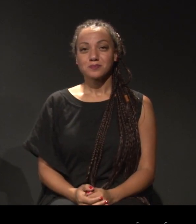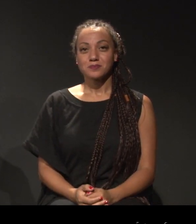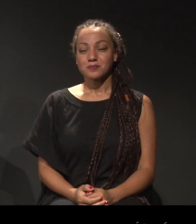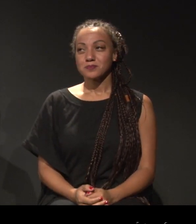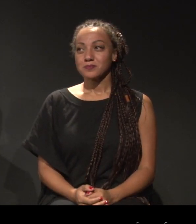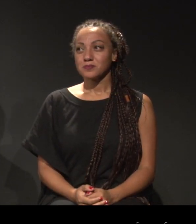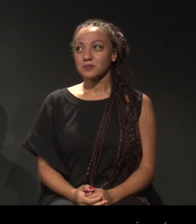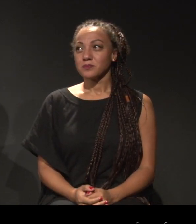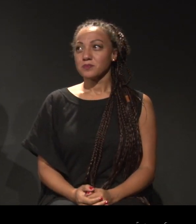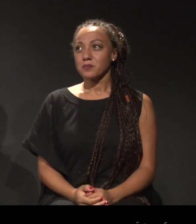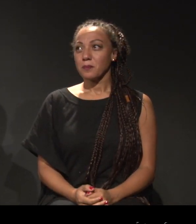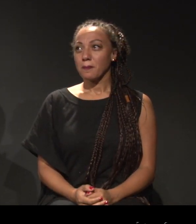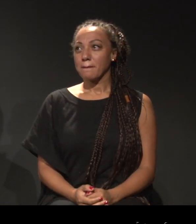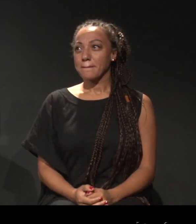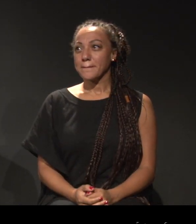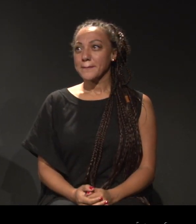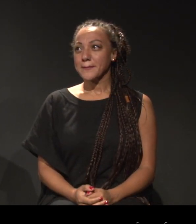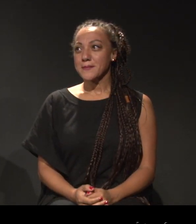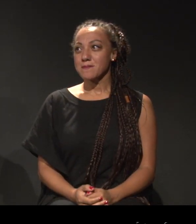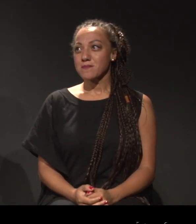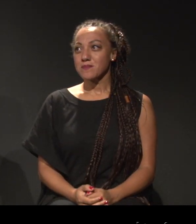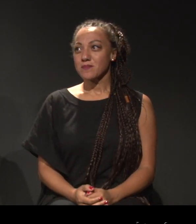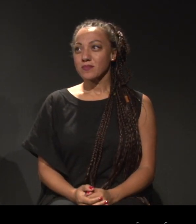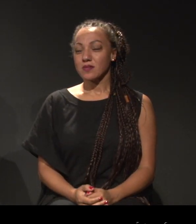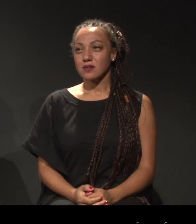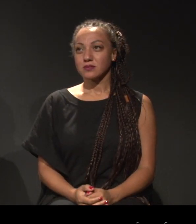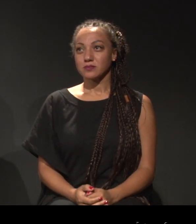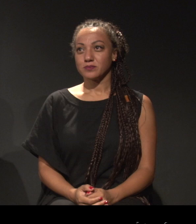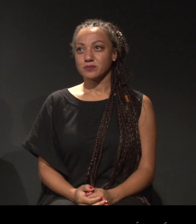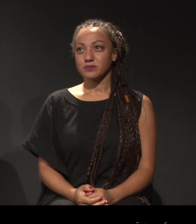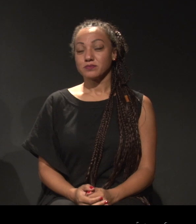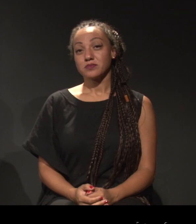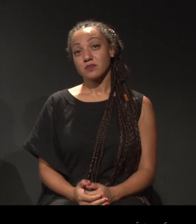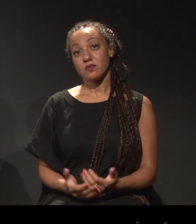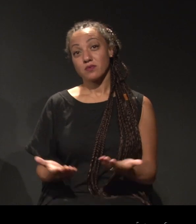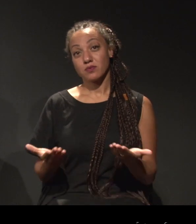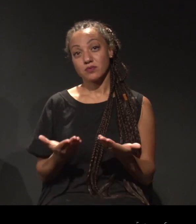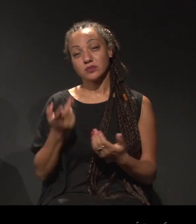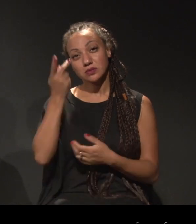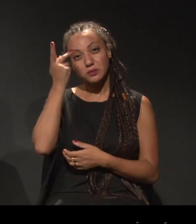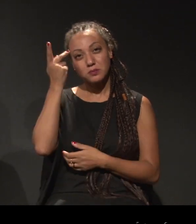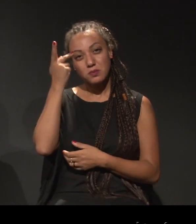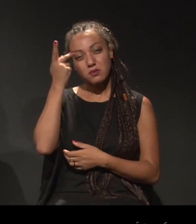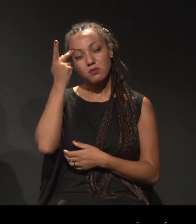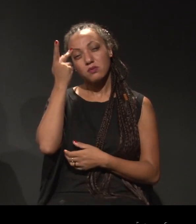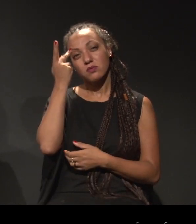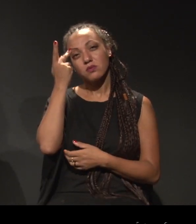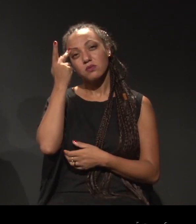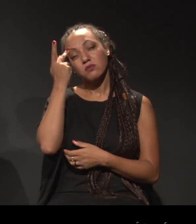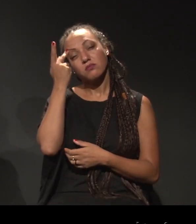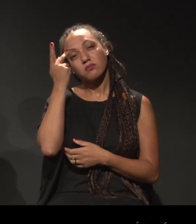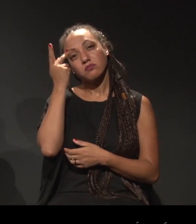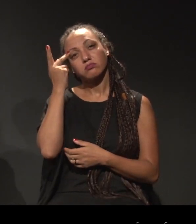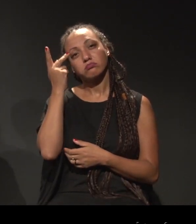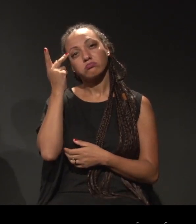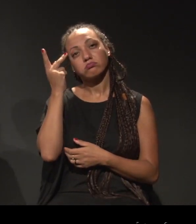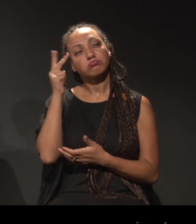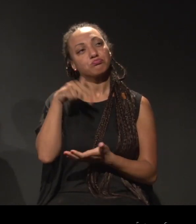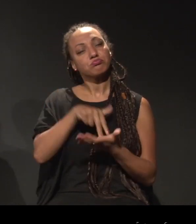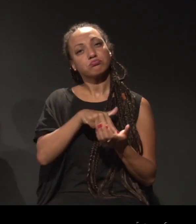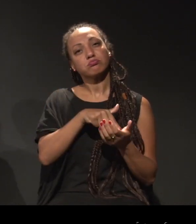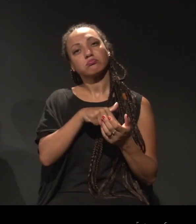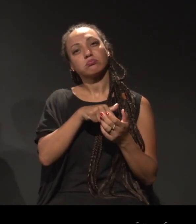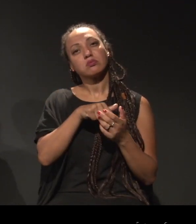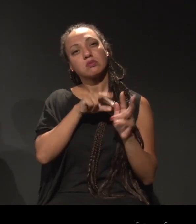E, bom, estar em São Paulo conversando sobre